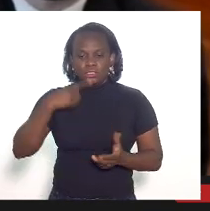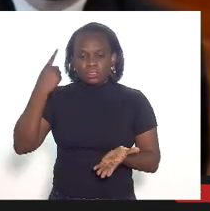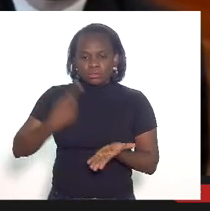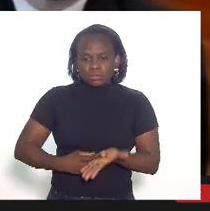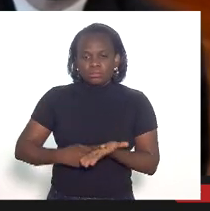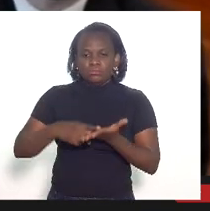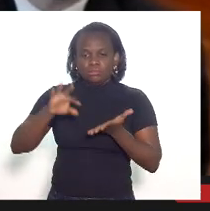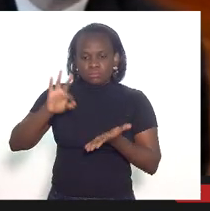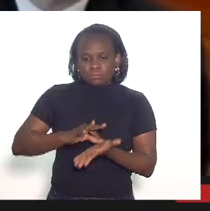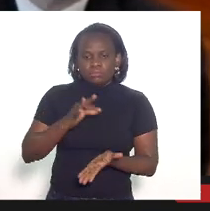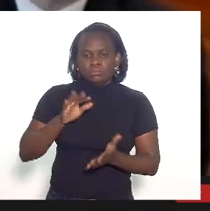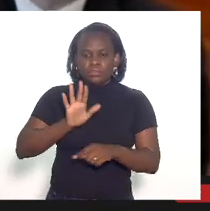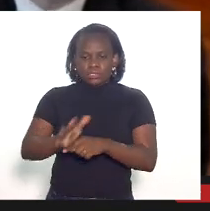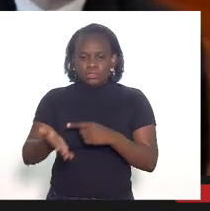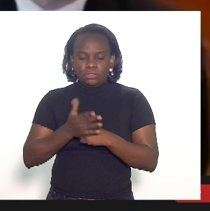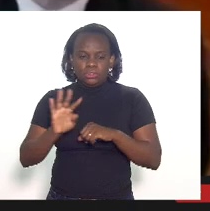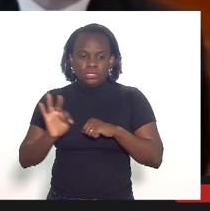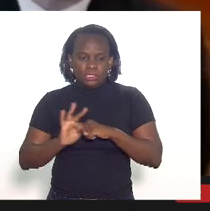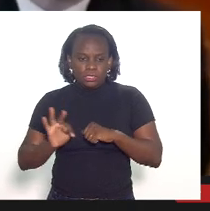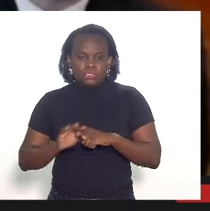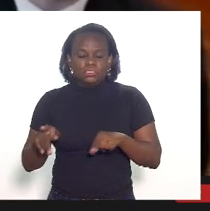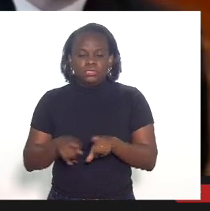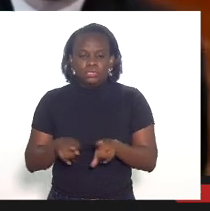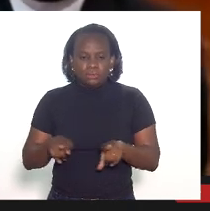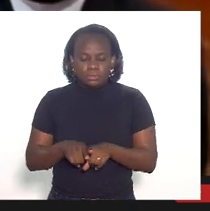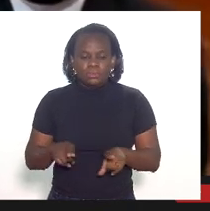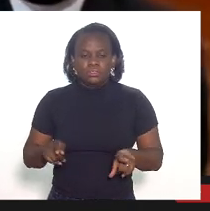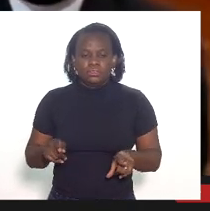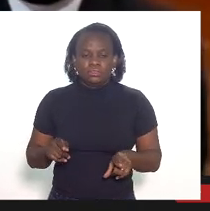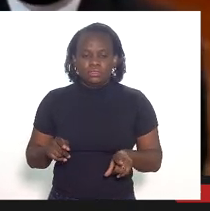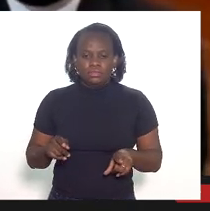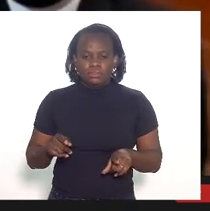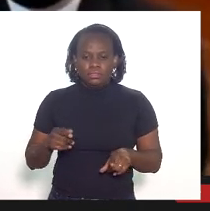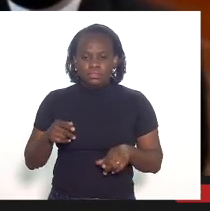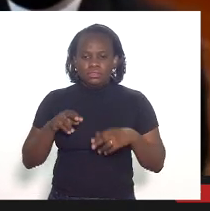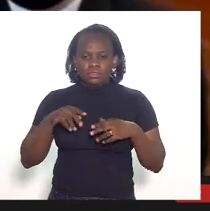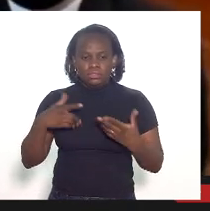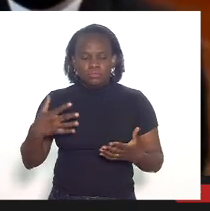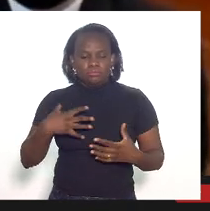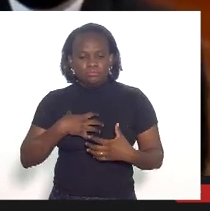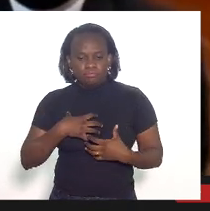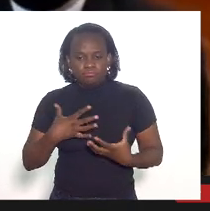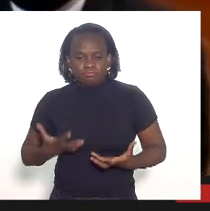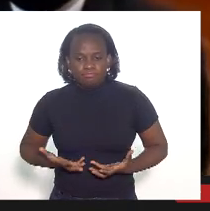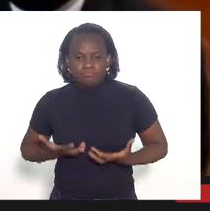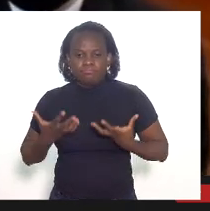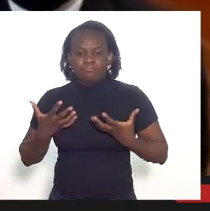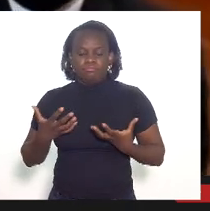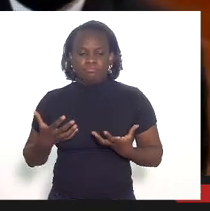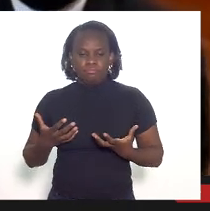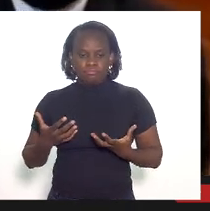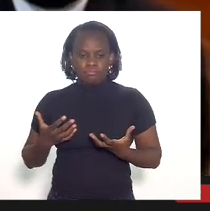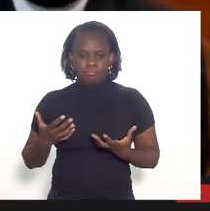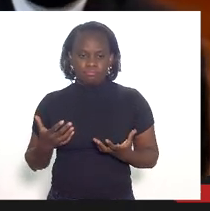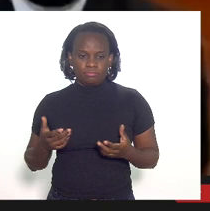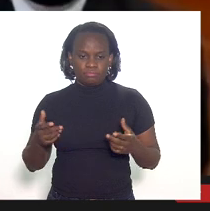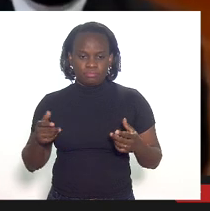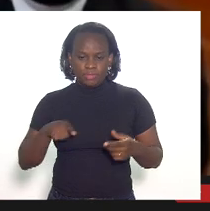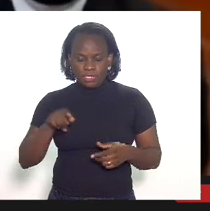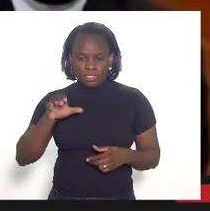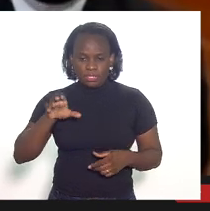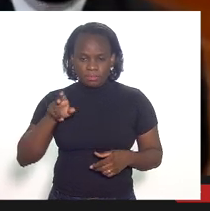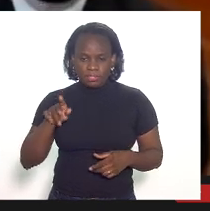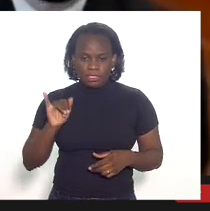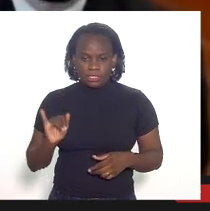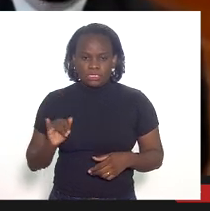esse acordo de cooperação técnica e se também se formos motivados dessa CPI de